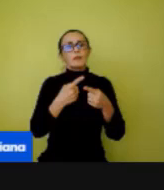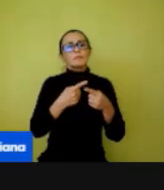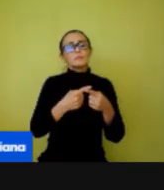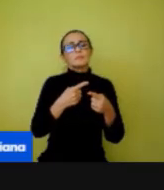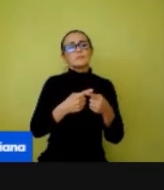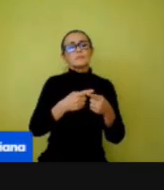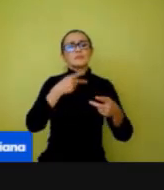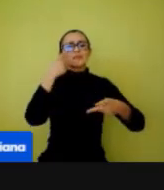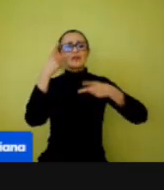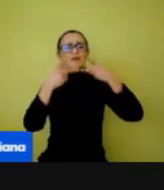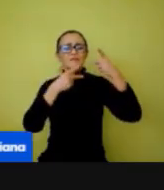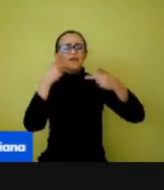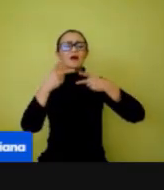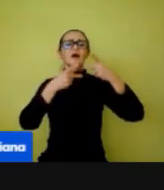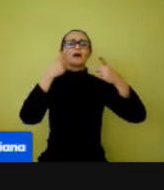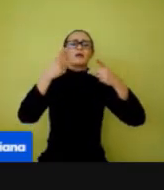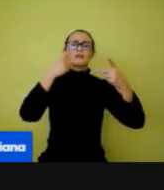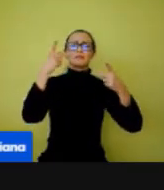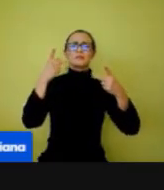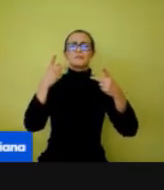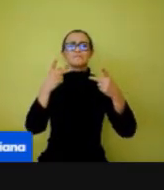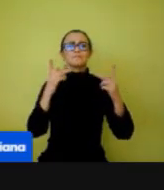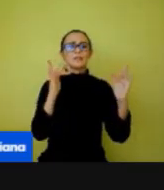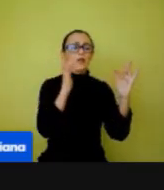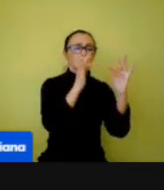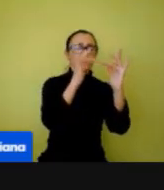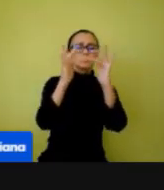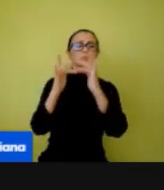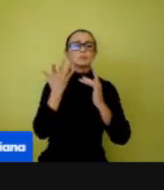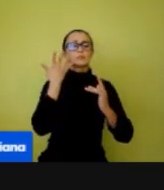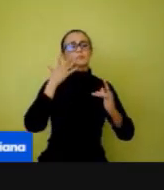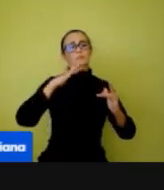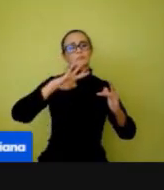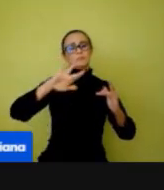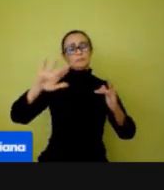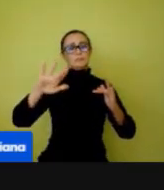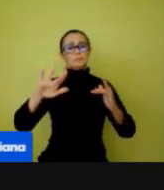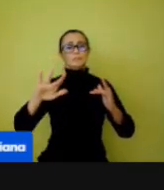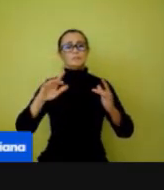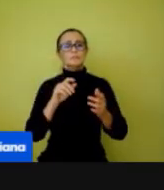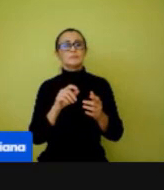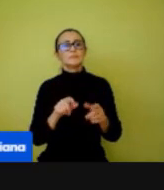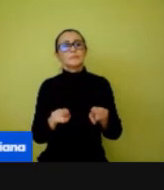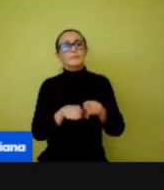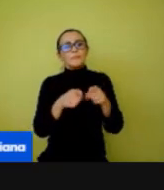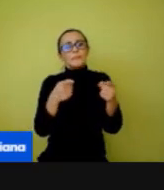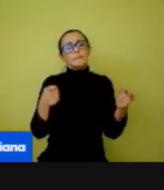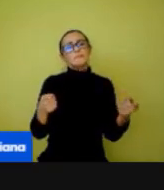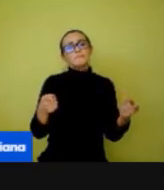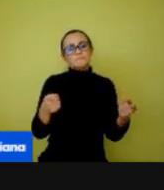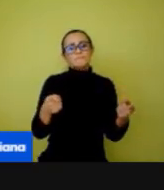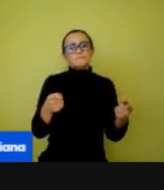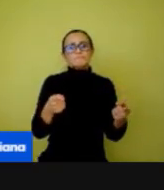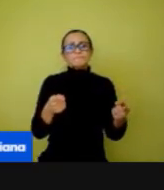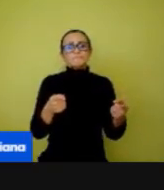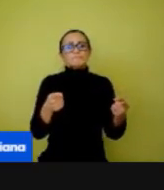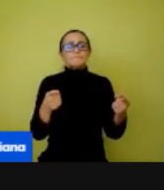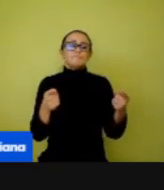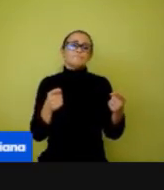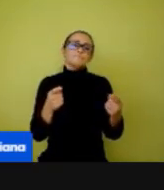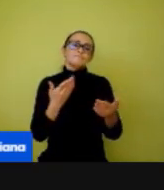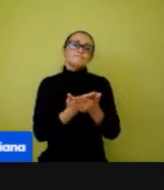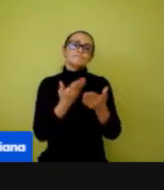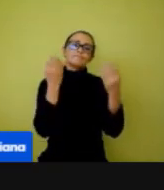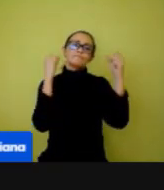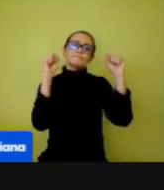vai entrar em contato com mais crianças, eles vão estar entre eles, mas a educação física, diferentemente do professor de sala de aula,